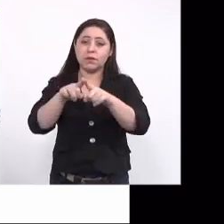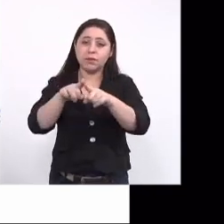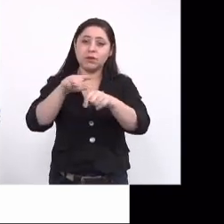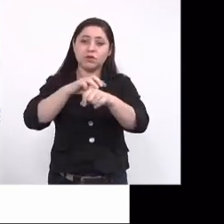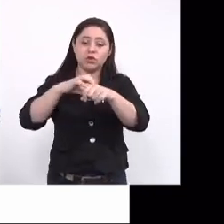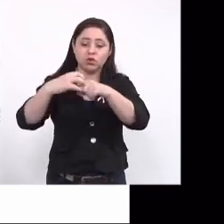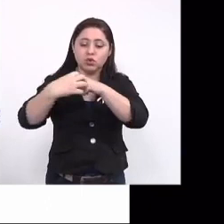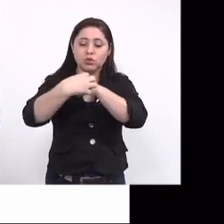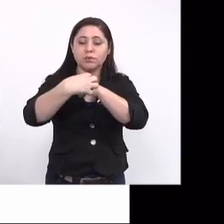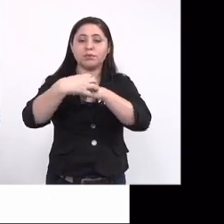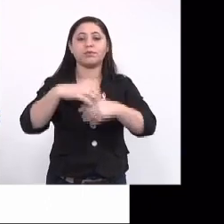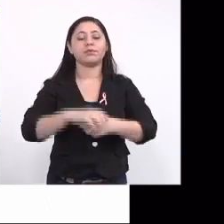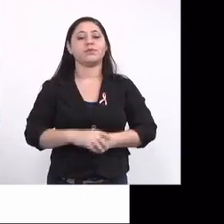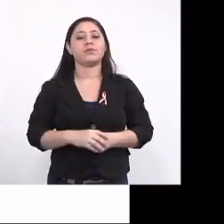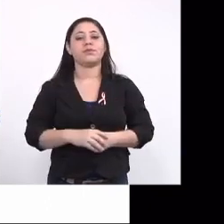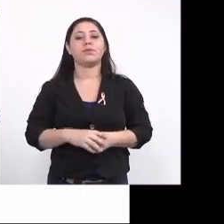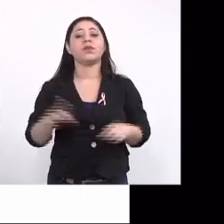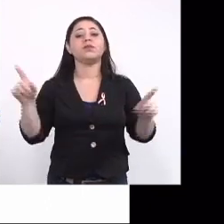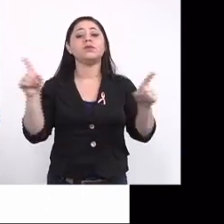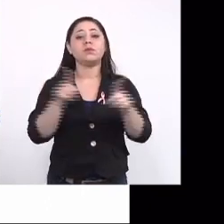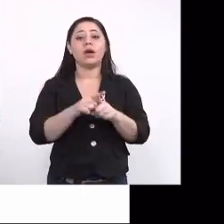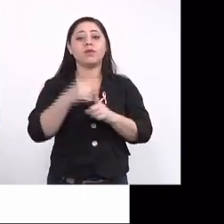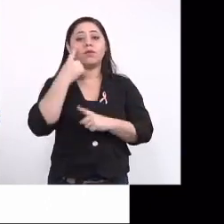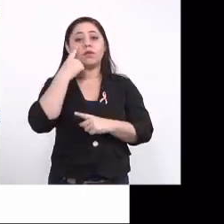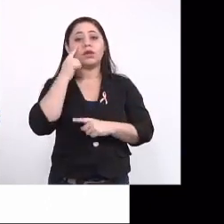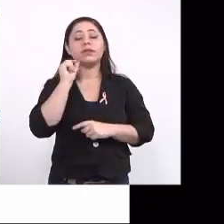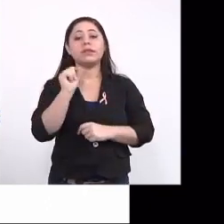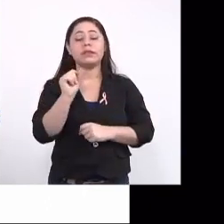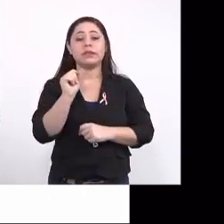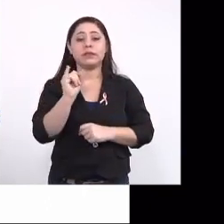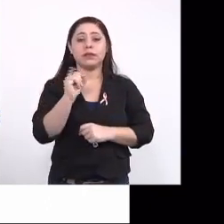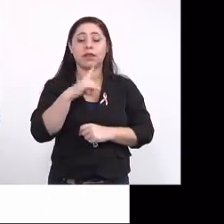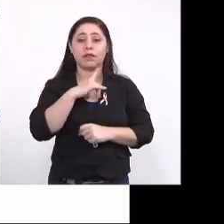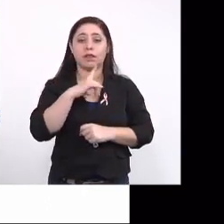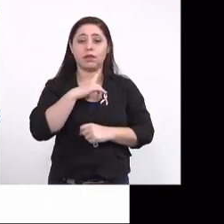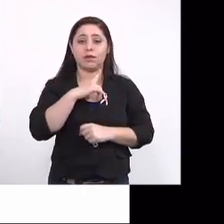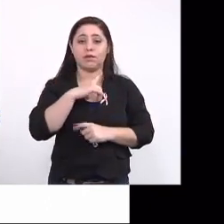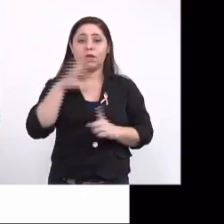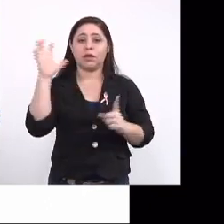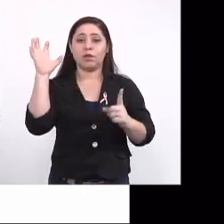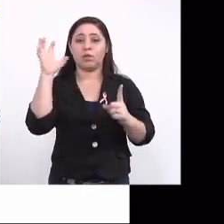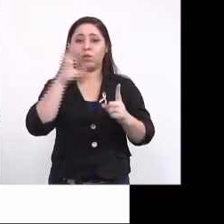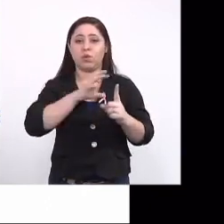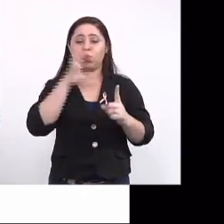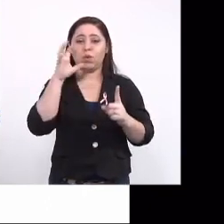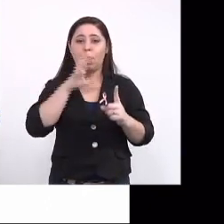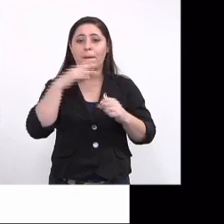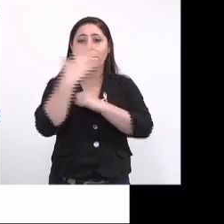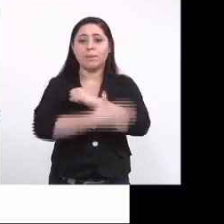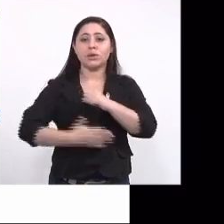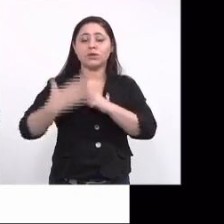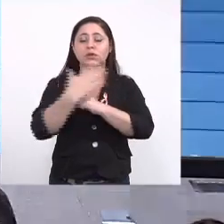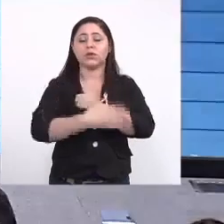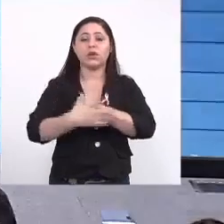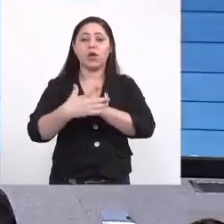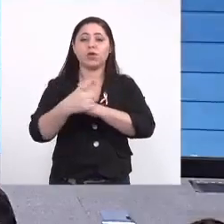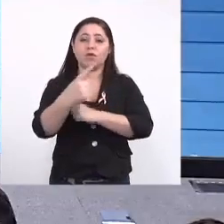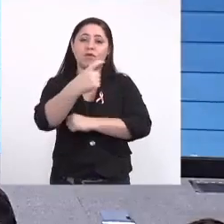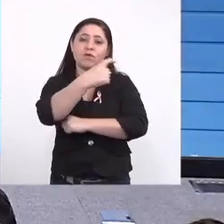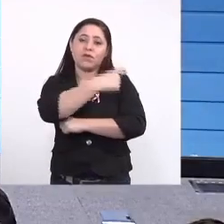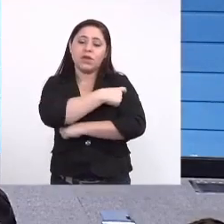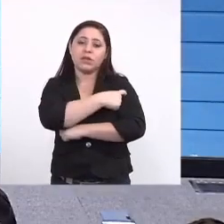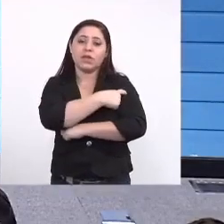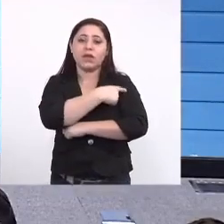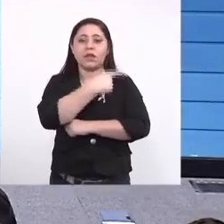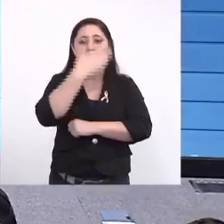E a gente também vai verificar se teve alguma influência em forma de proteção da vacina da febre amarela, porque